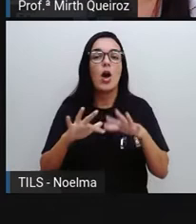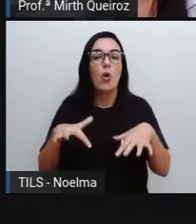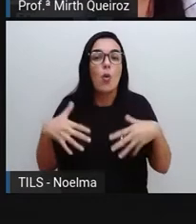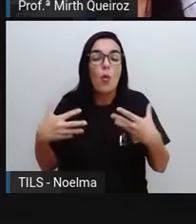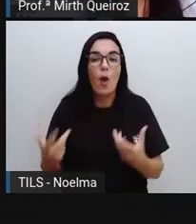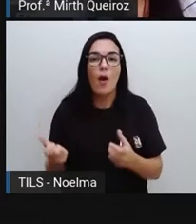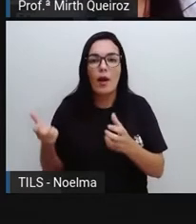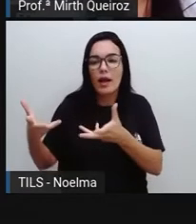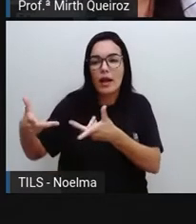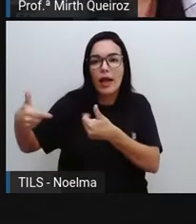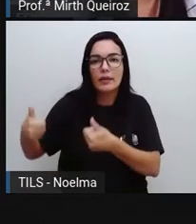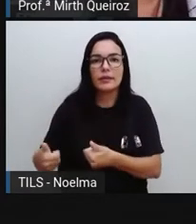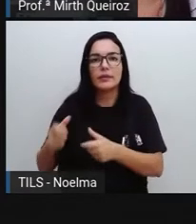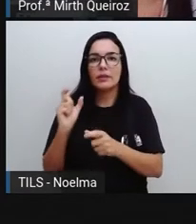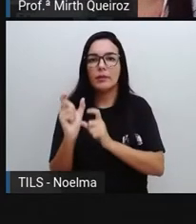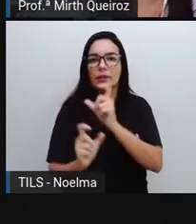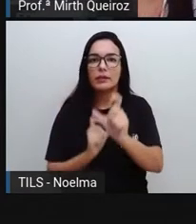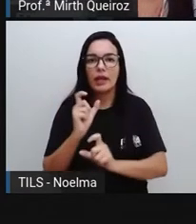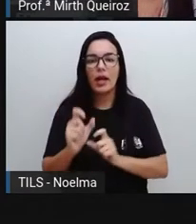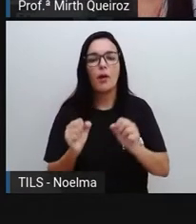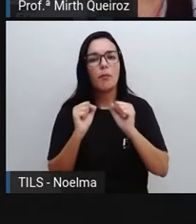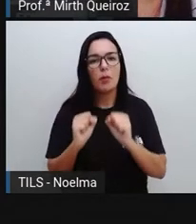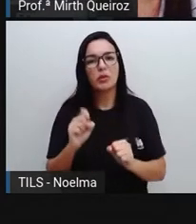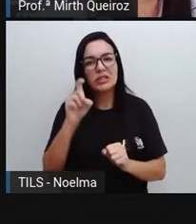separação de sílaba pode vir também,